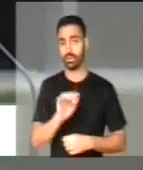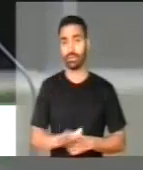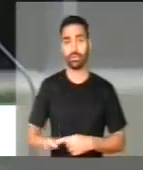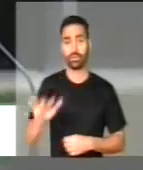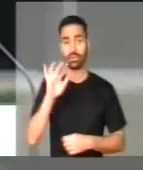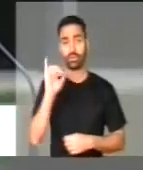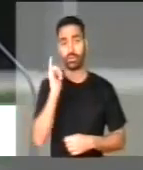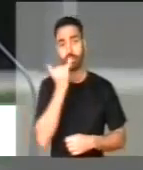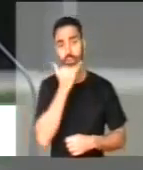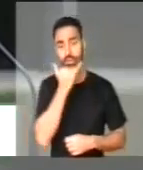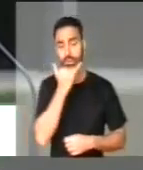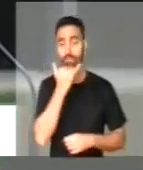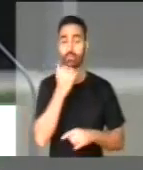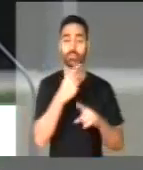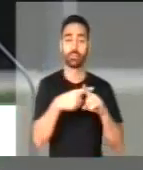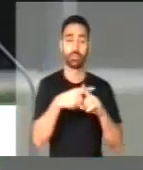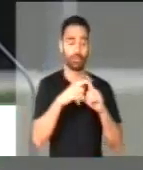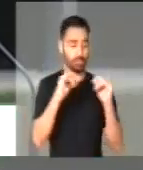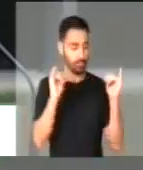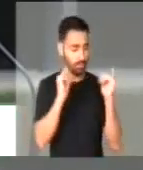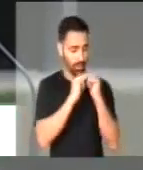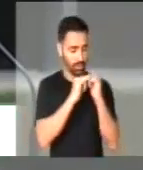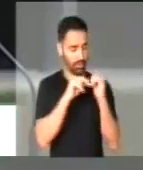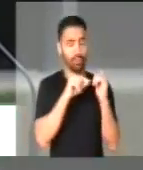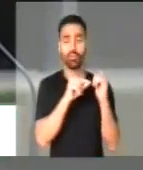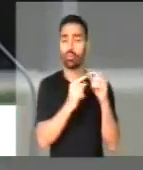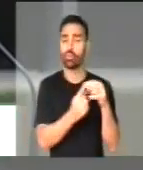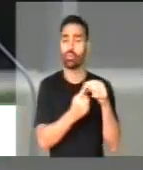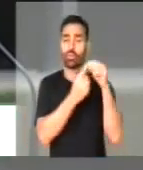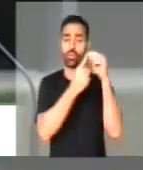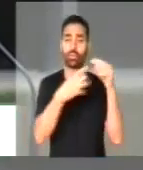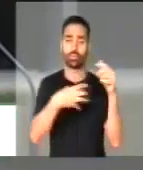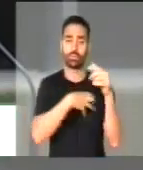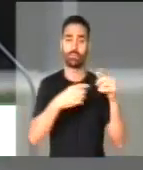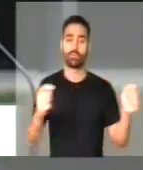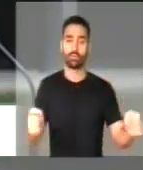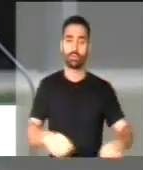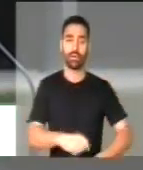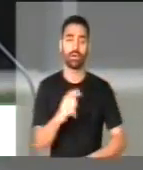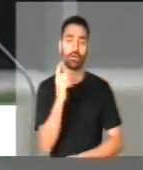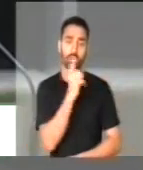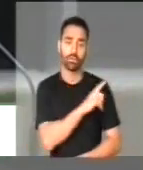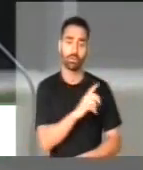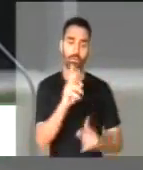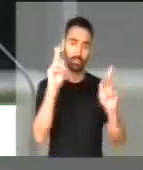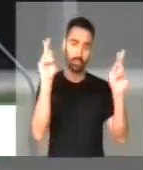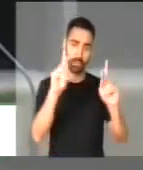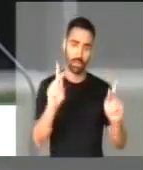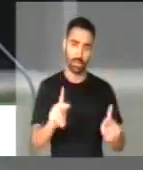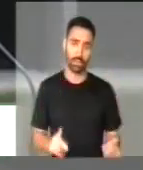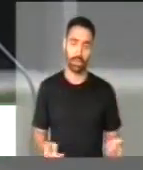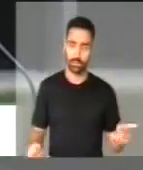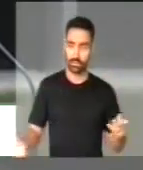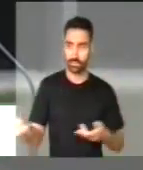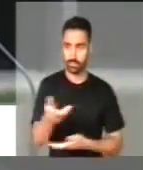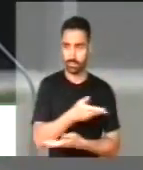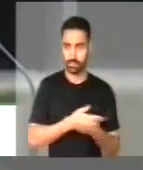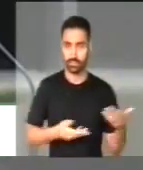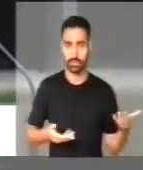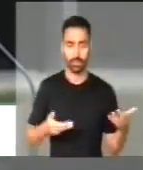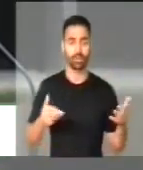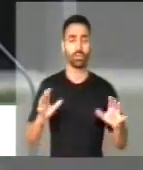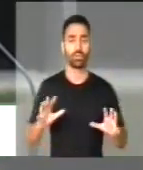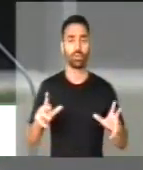Porque o perdão é o único caminho para a realização da paz entre as pessoas. Todo ser